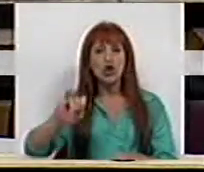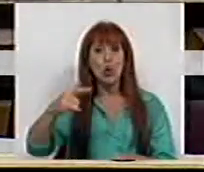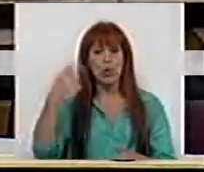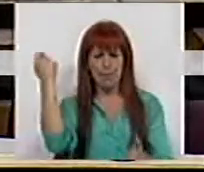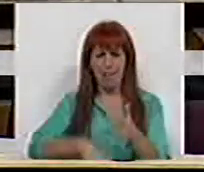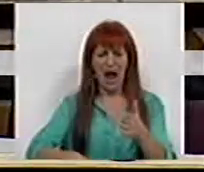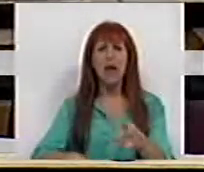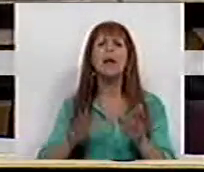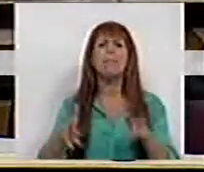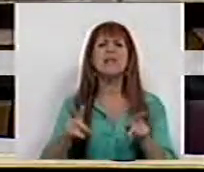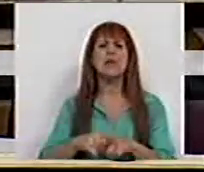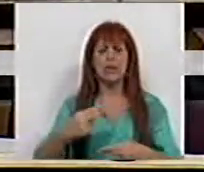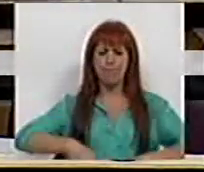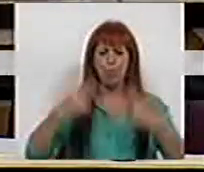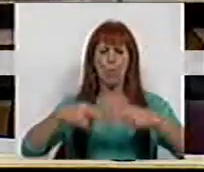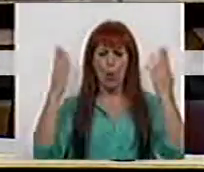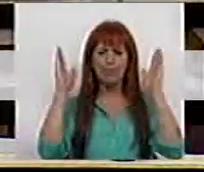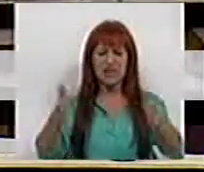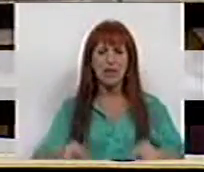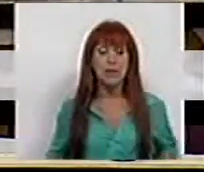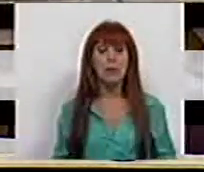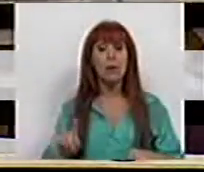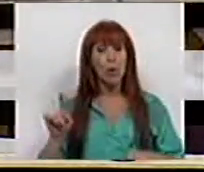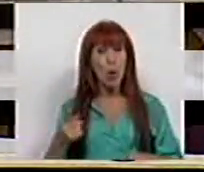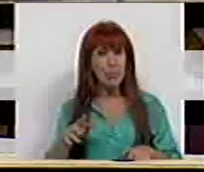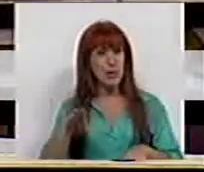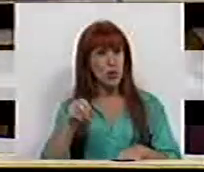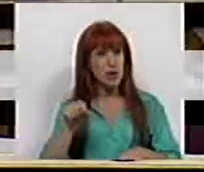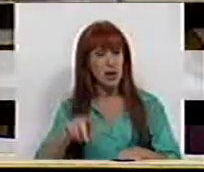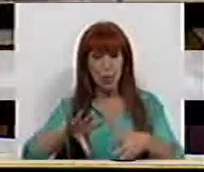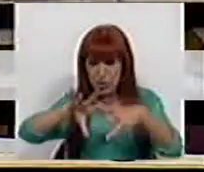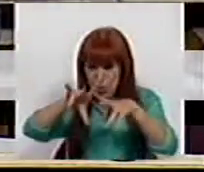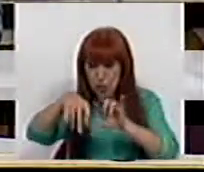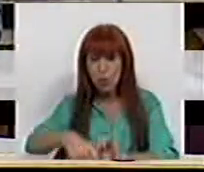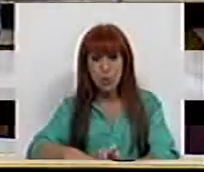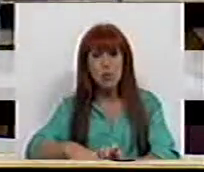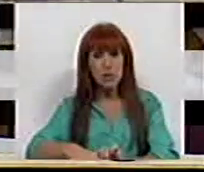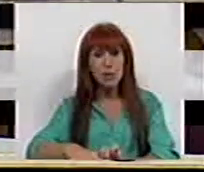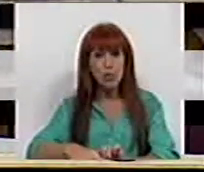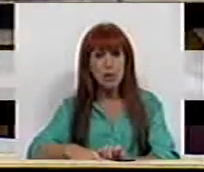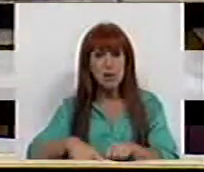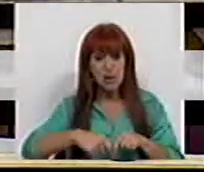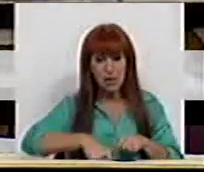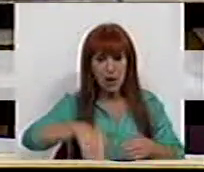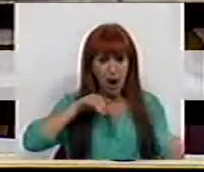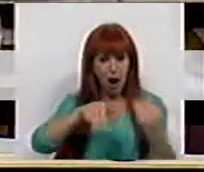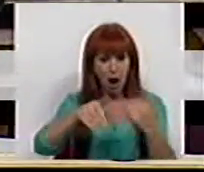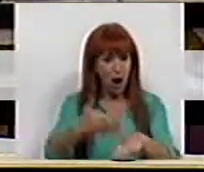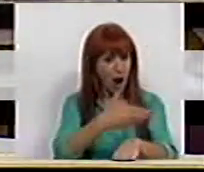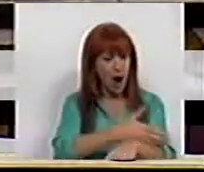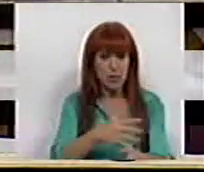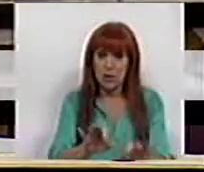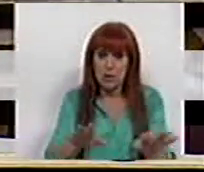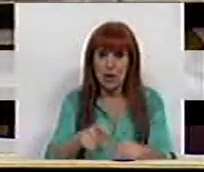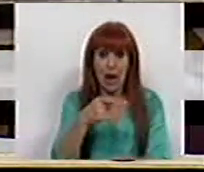taxadas, devem ser portajadas e que mesmo no sítio onde se destruíram os eixos viários que existiam,